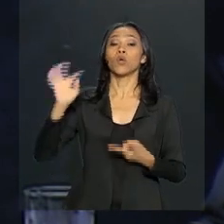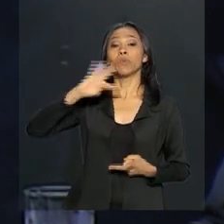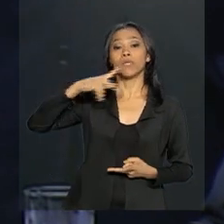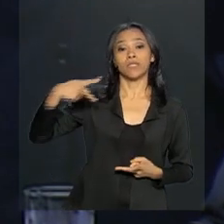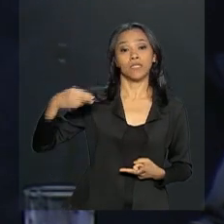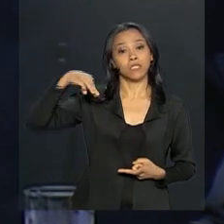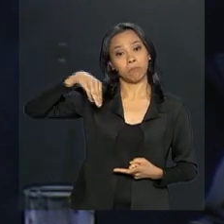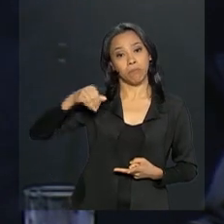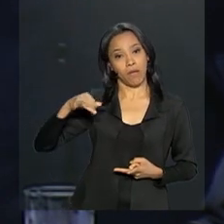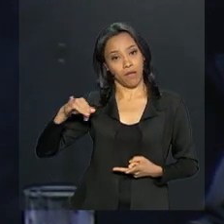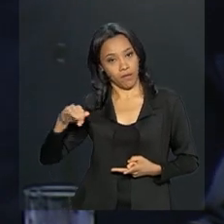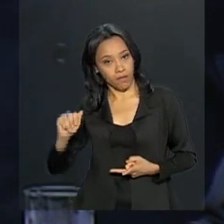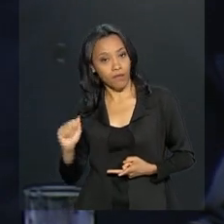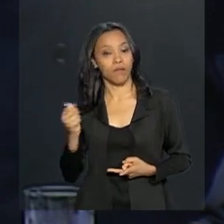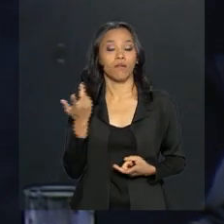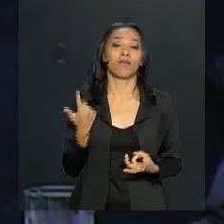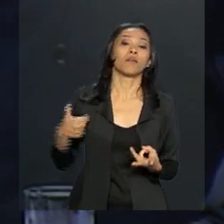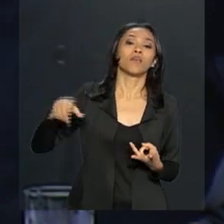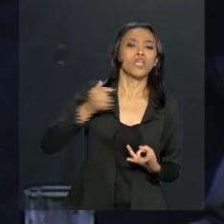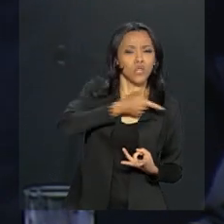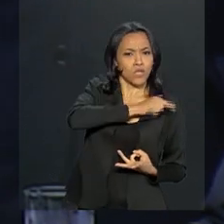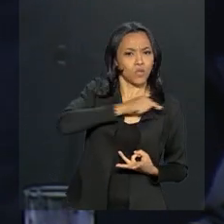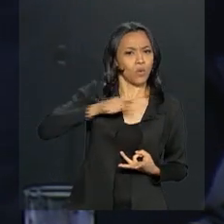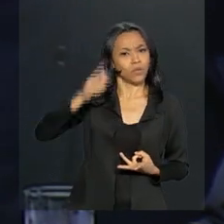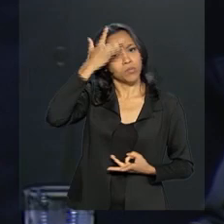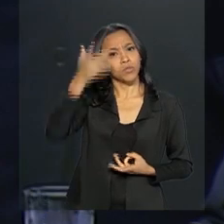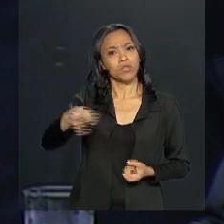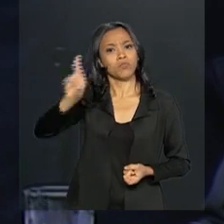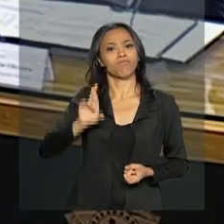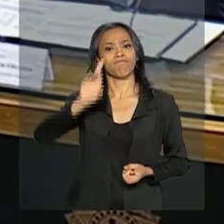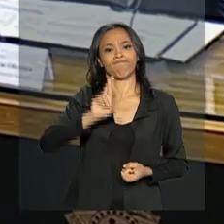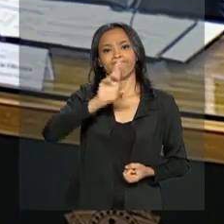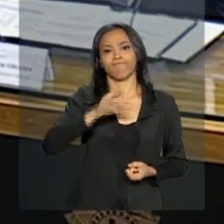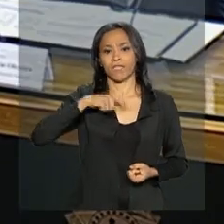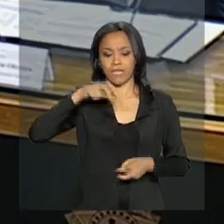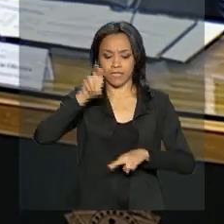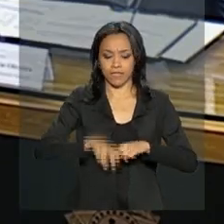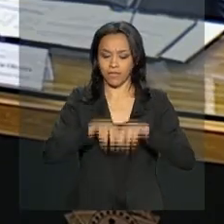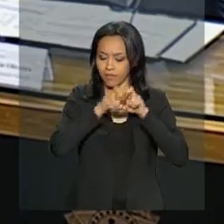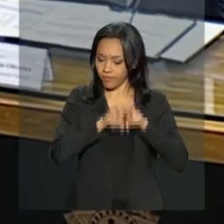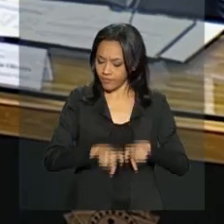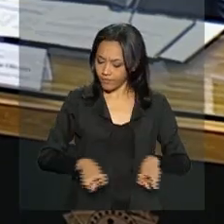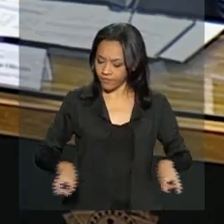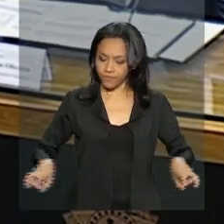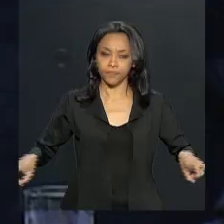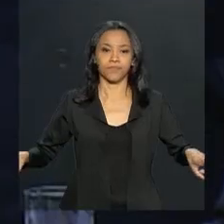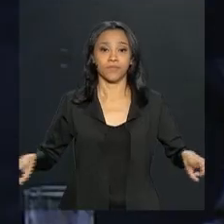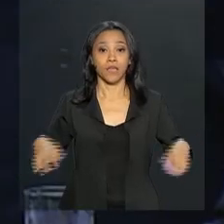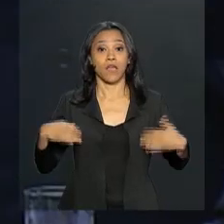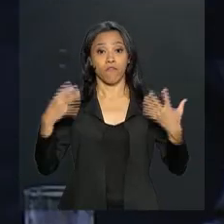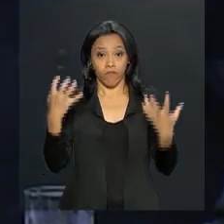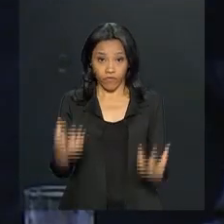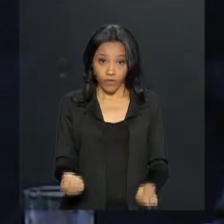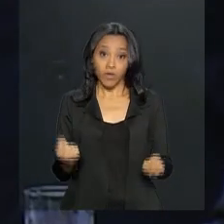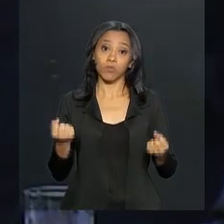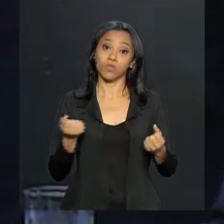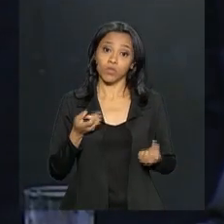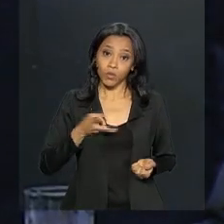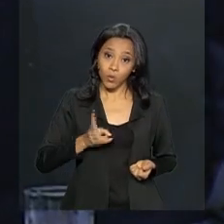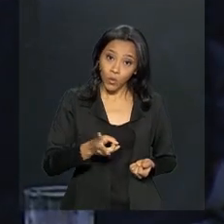e demais autoridades aqui da mesa, vamos continuar,